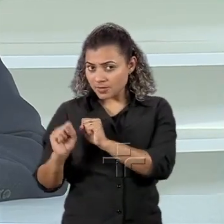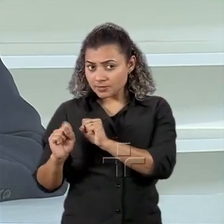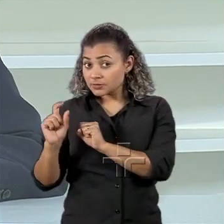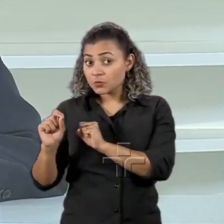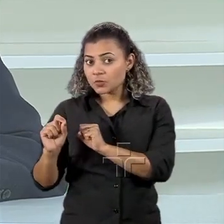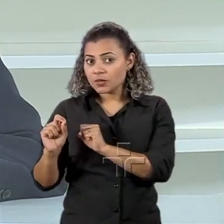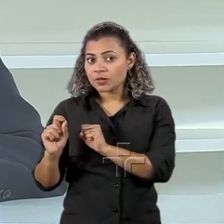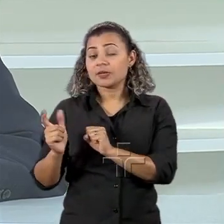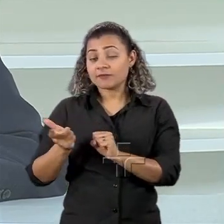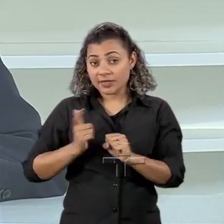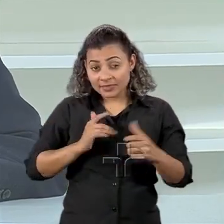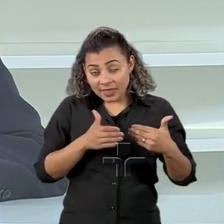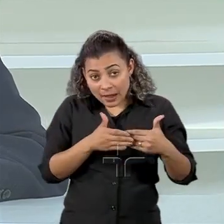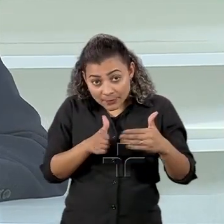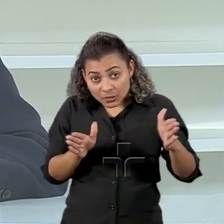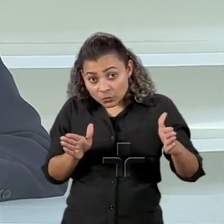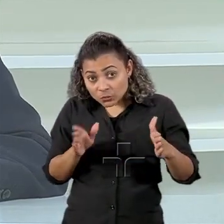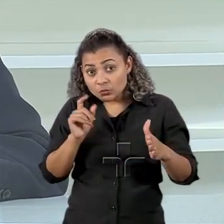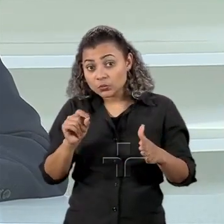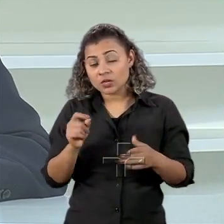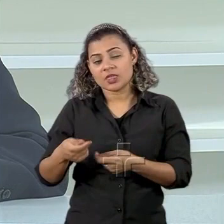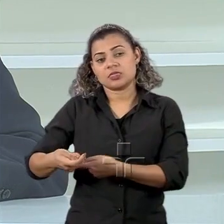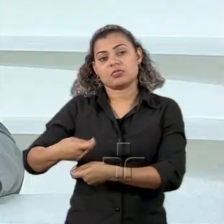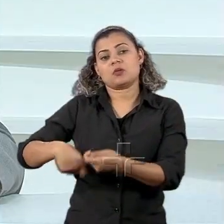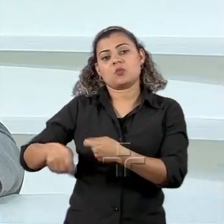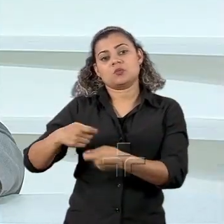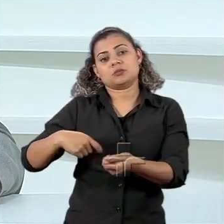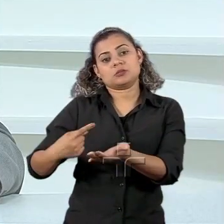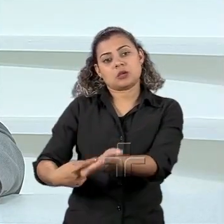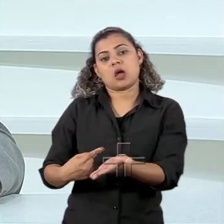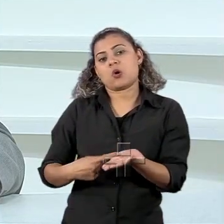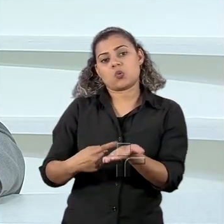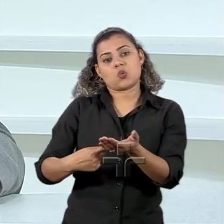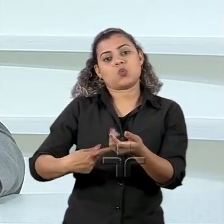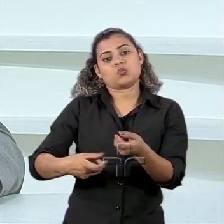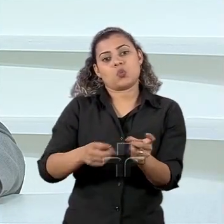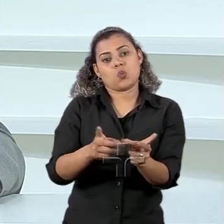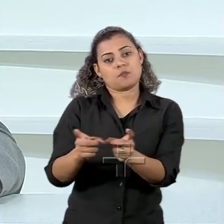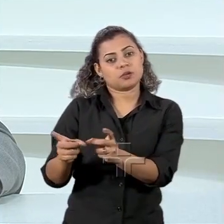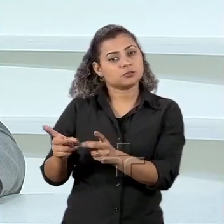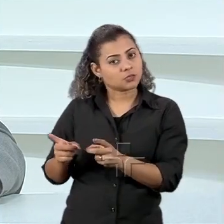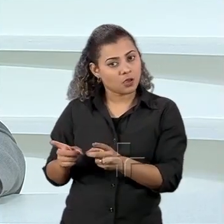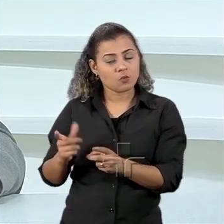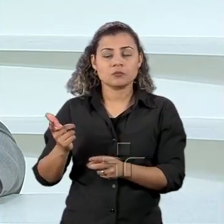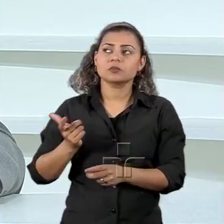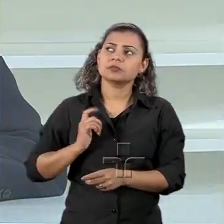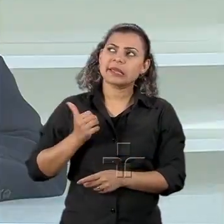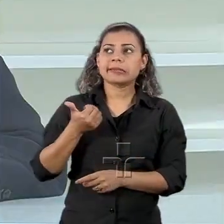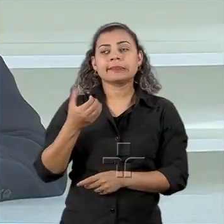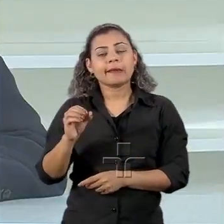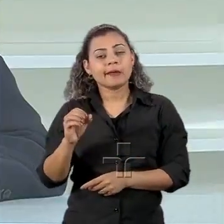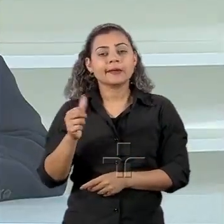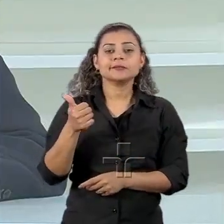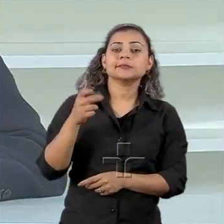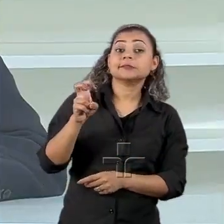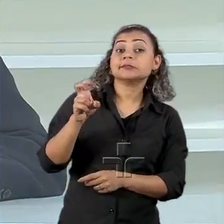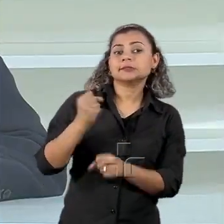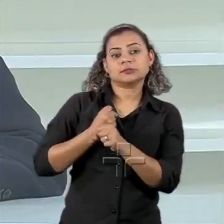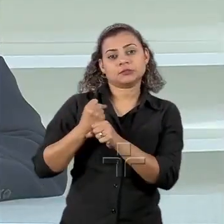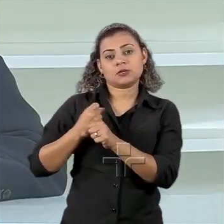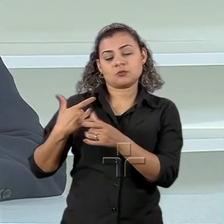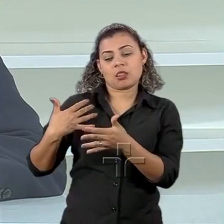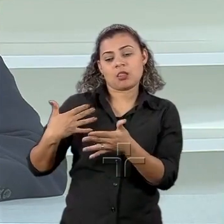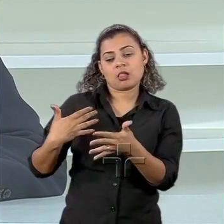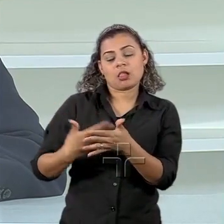abertura que vai ser feita pela negociação dos acordos comerciais. Tem dez anos, quinze anos para a